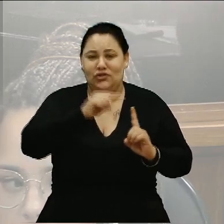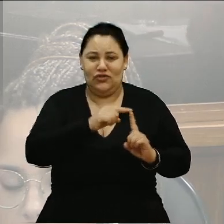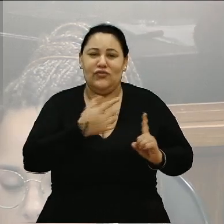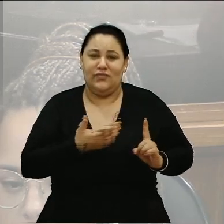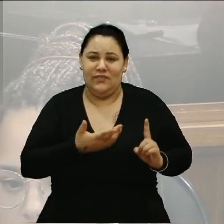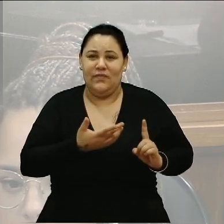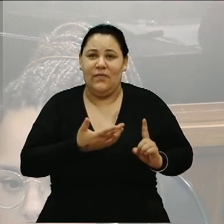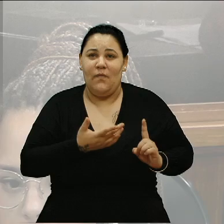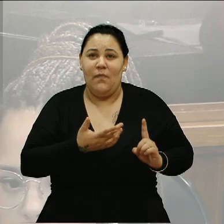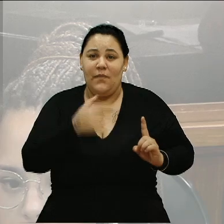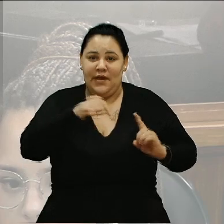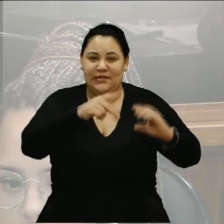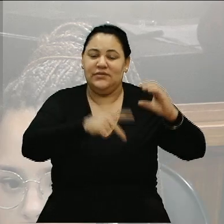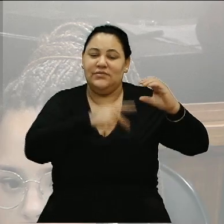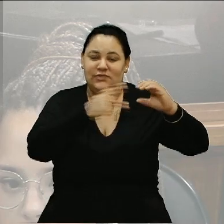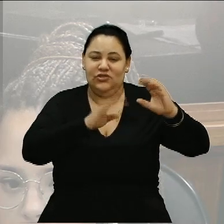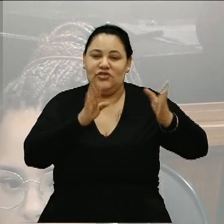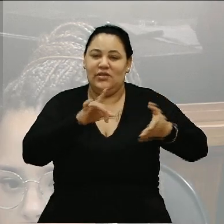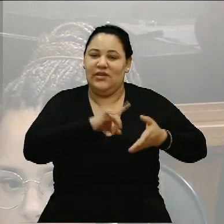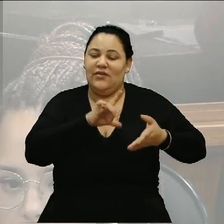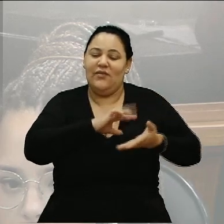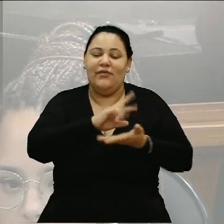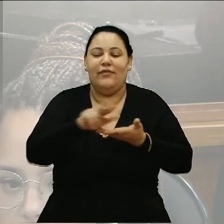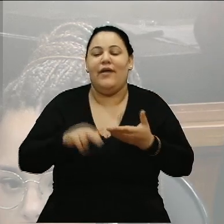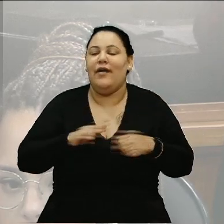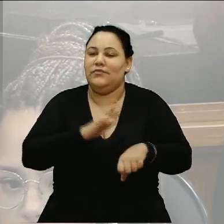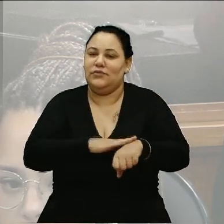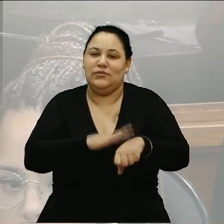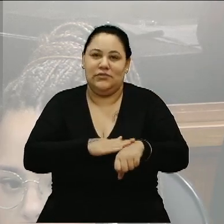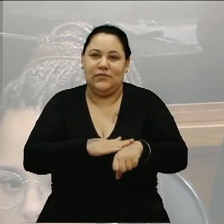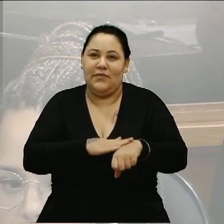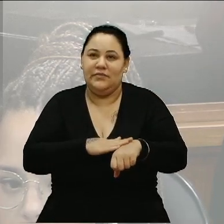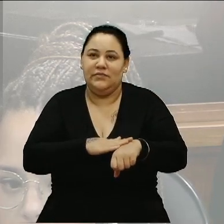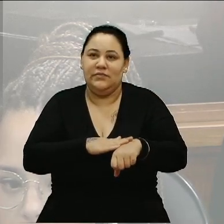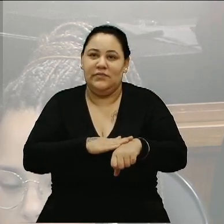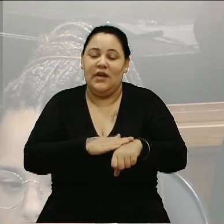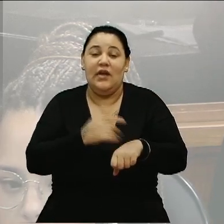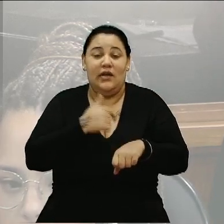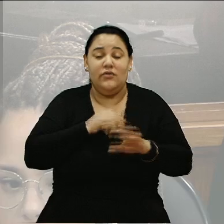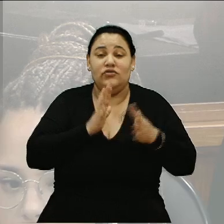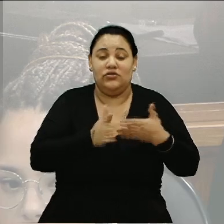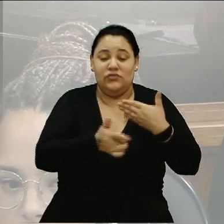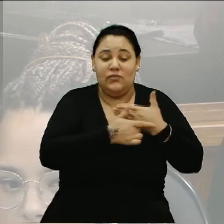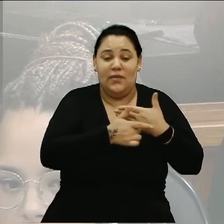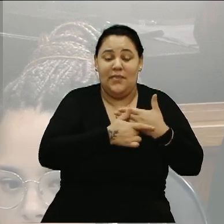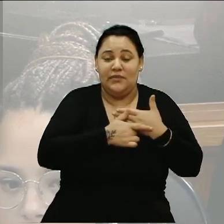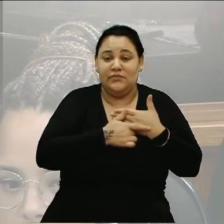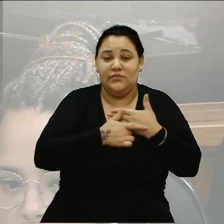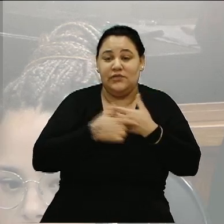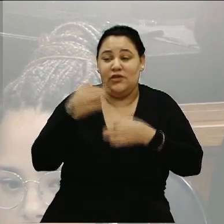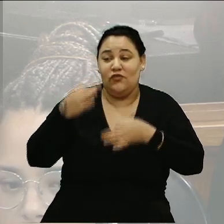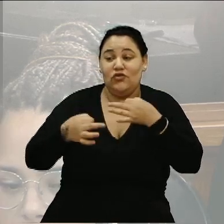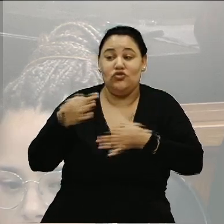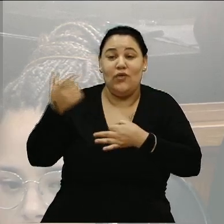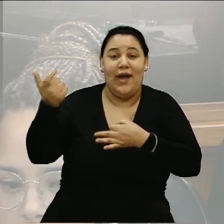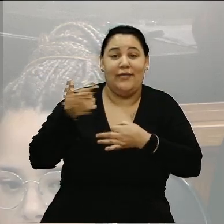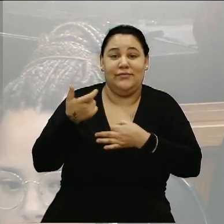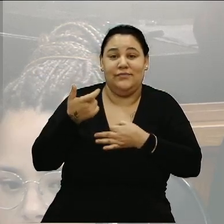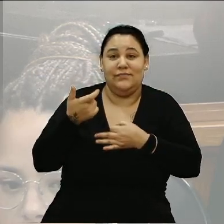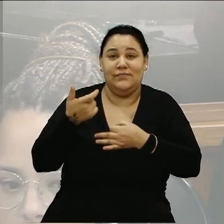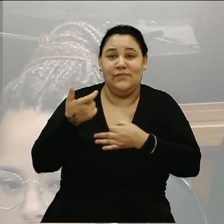Essa casa já passou vários momentos. Eu já tive na função de julgado aqui. E em que fui